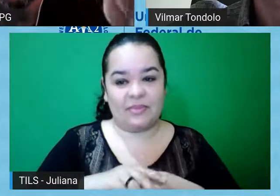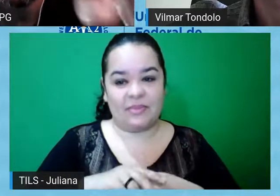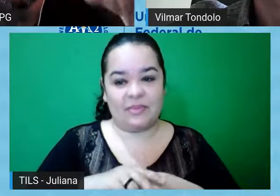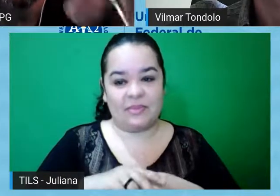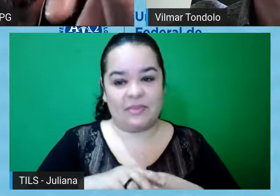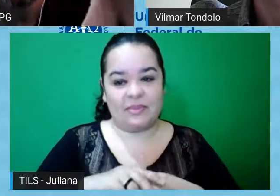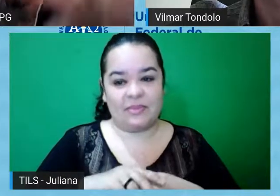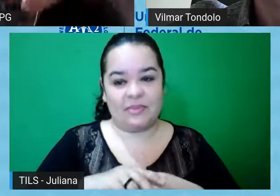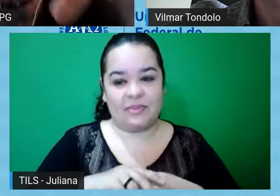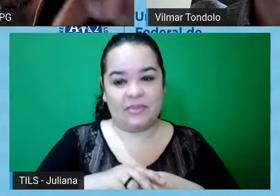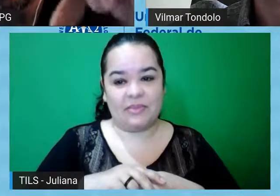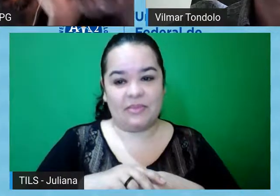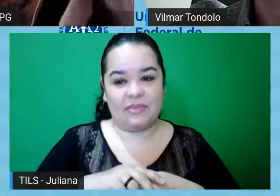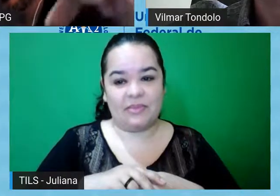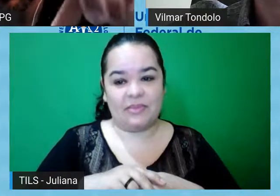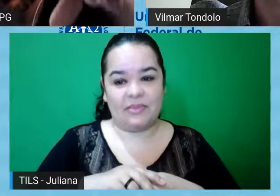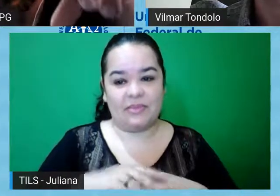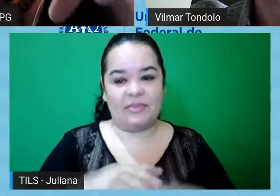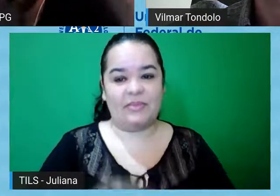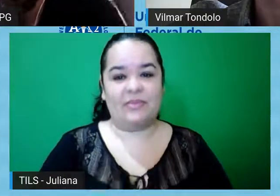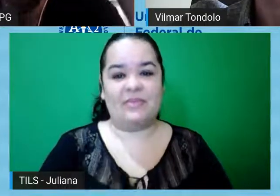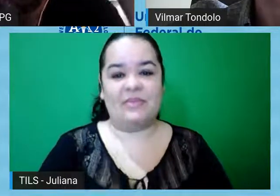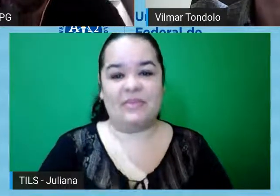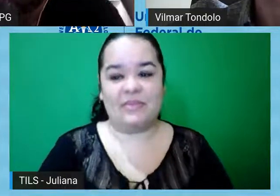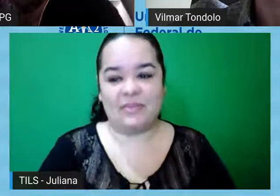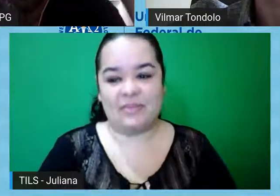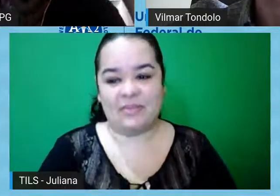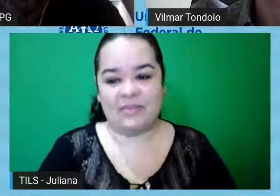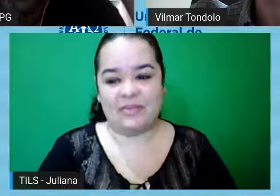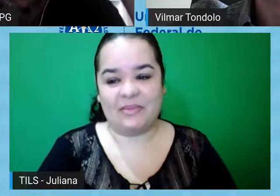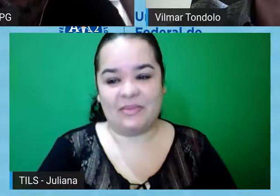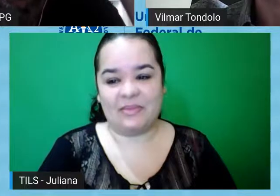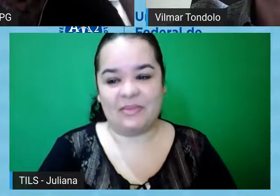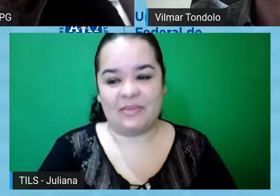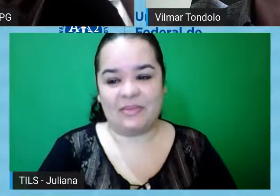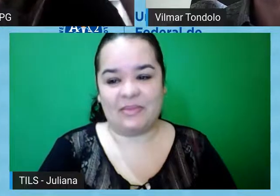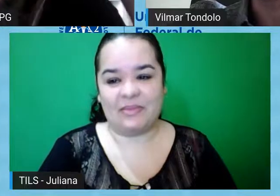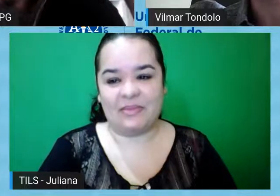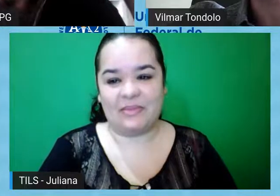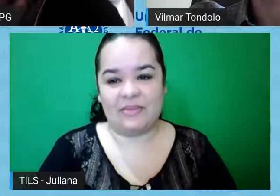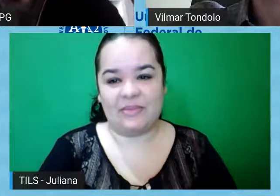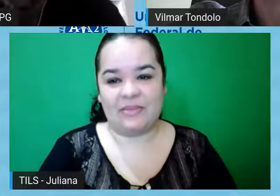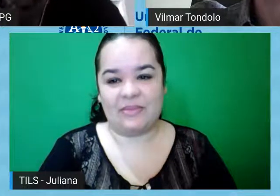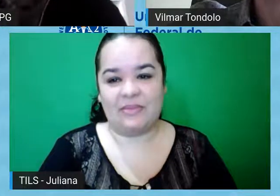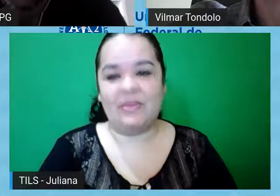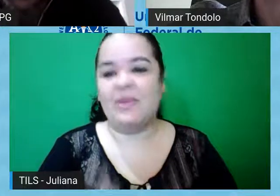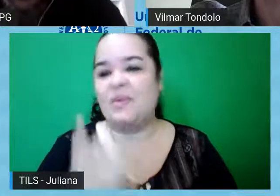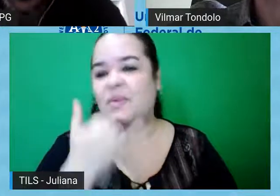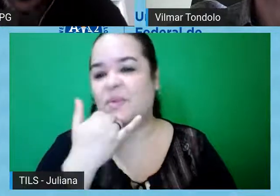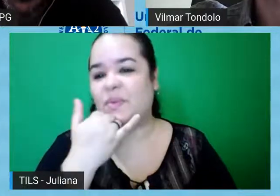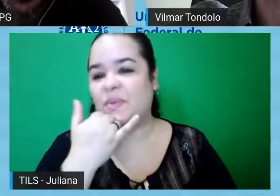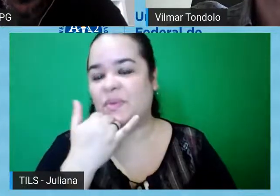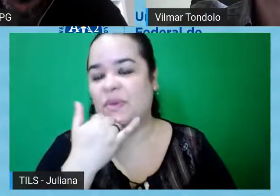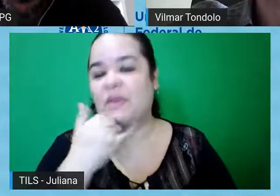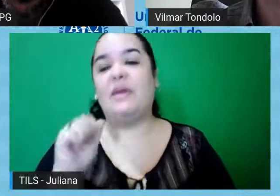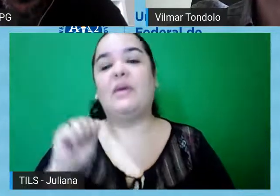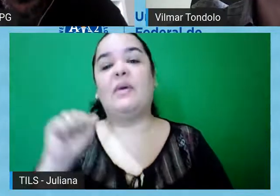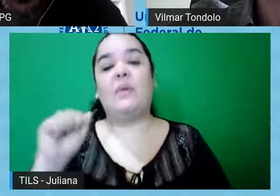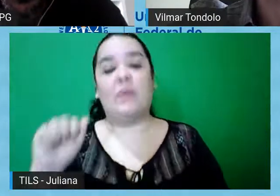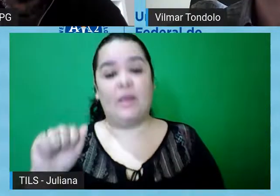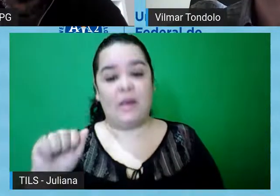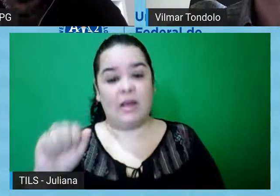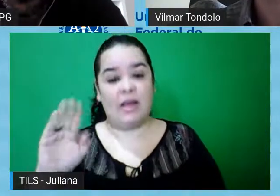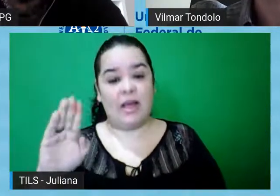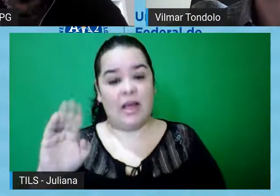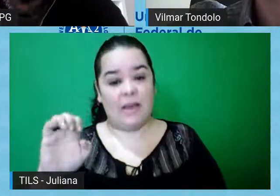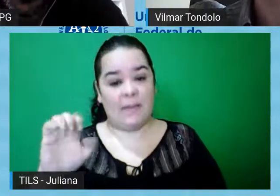Não, não, mas não é nem, não, não, digo que tinha outra numera, só que aí eu desloquei a minha atenção aqui, peço desculpas, não. Então, Abel